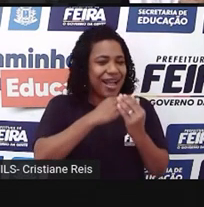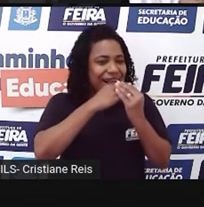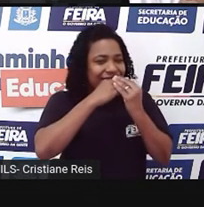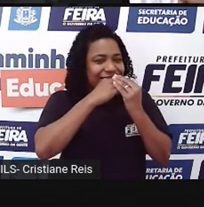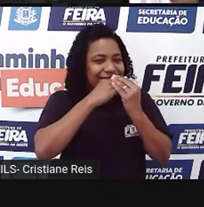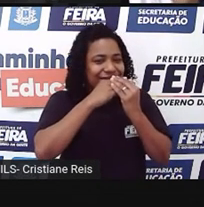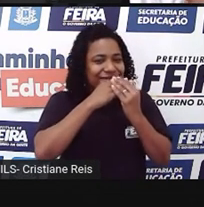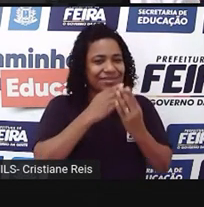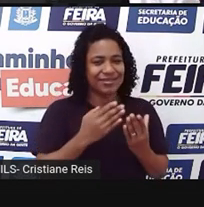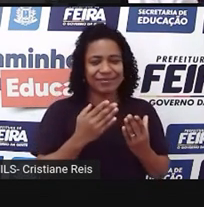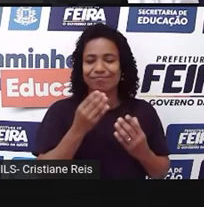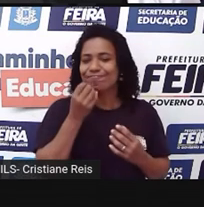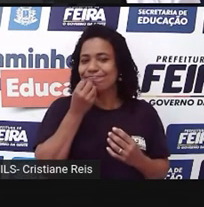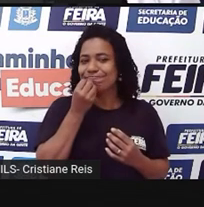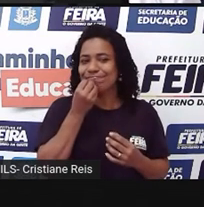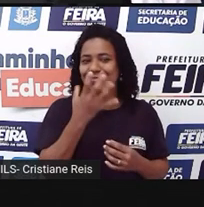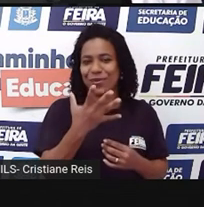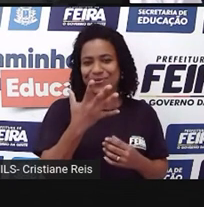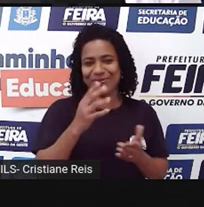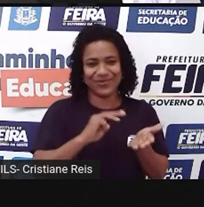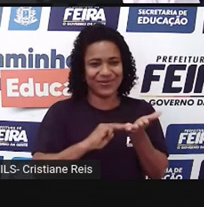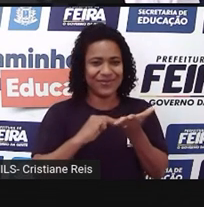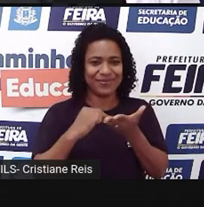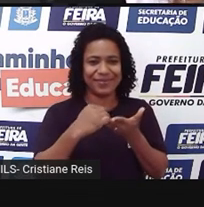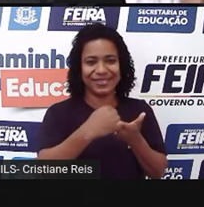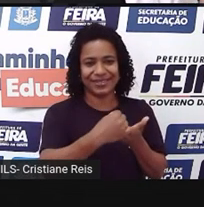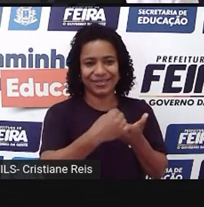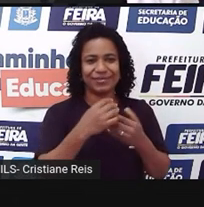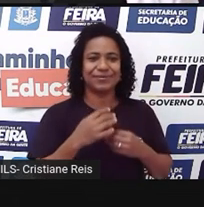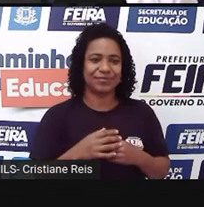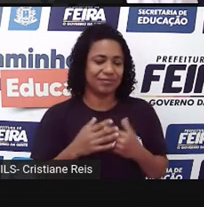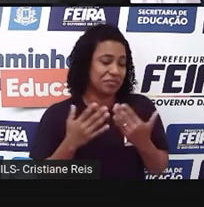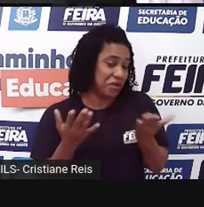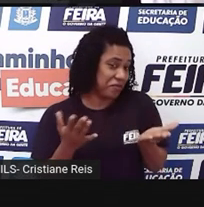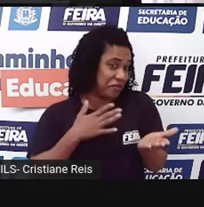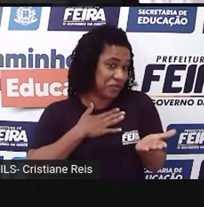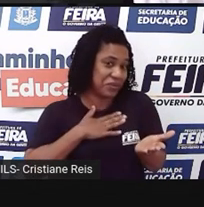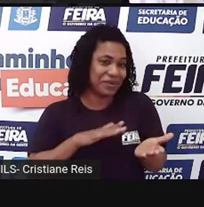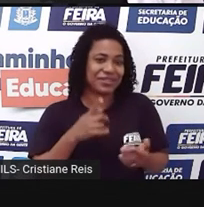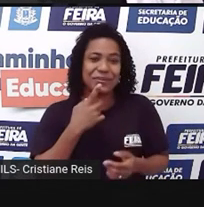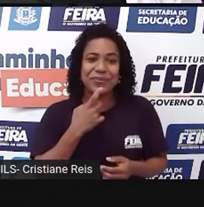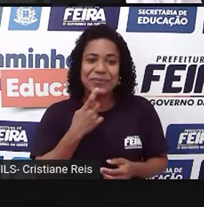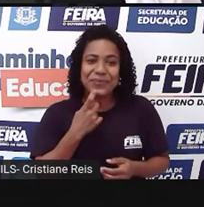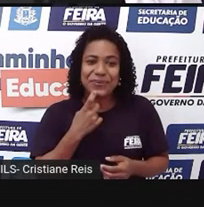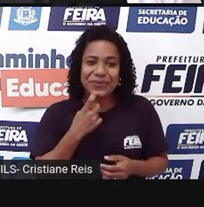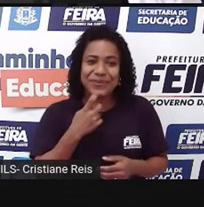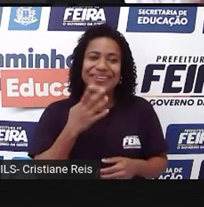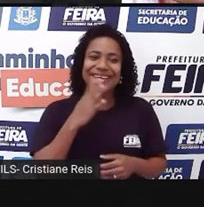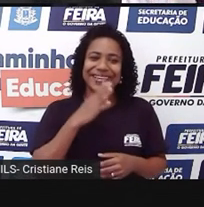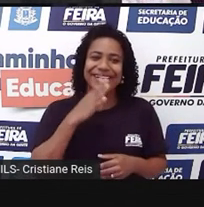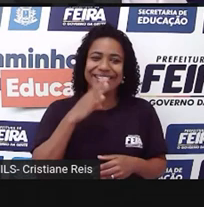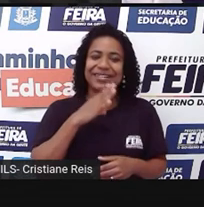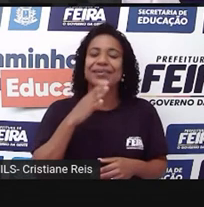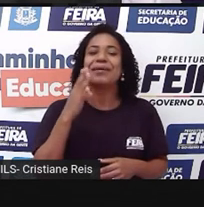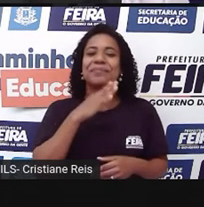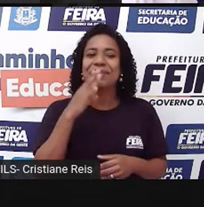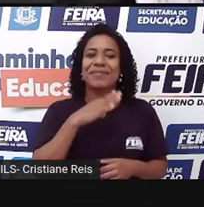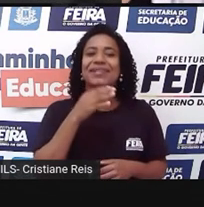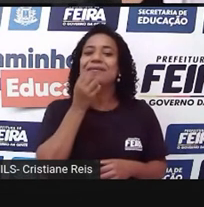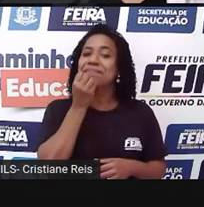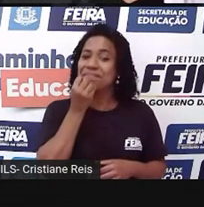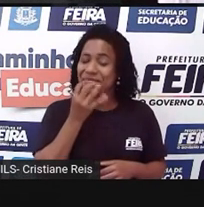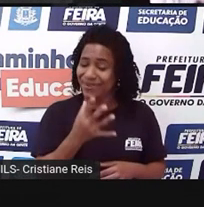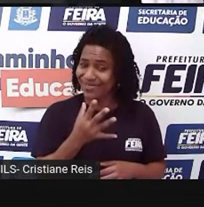temperadinha a mais. Talvez vocês não gostem muito de pimenta, né? Mas, de qualquer forma, a pimenta também